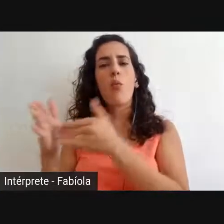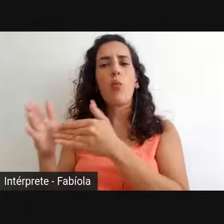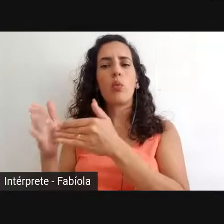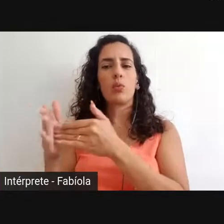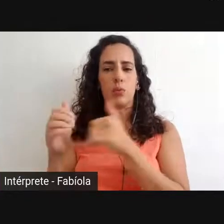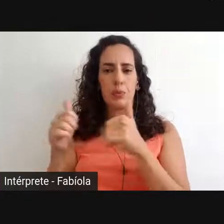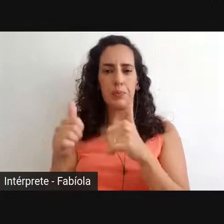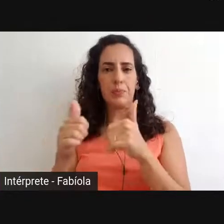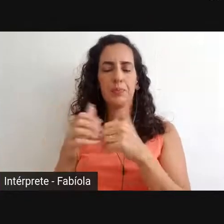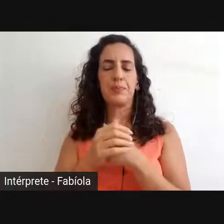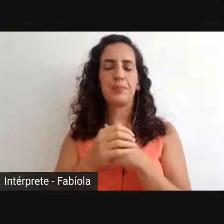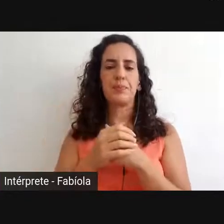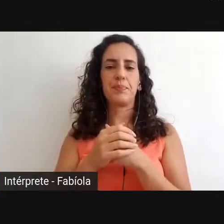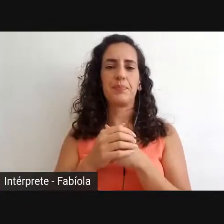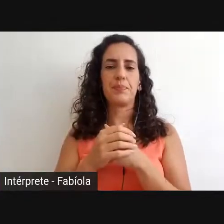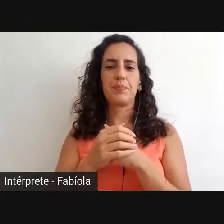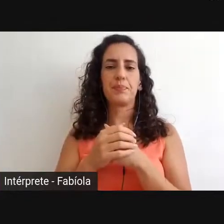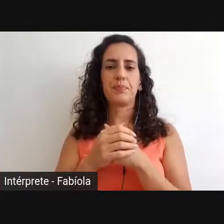ok?